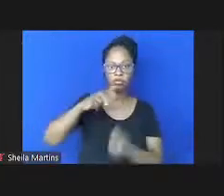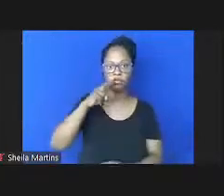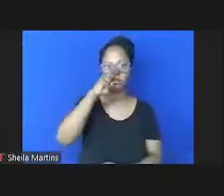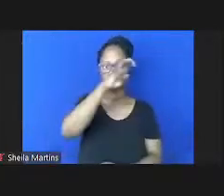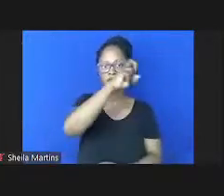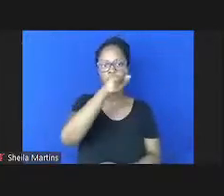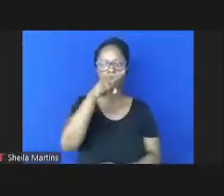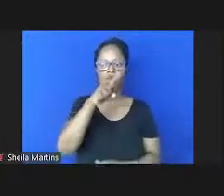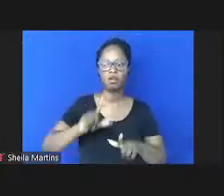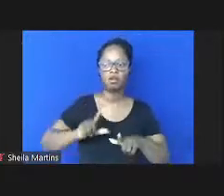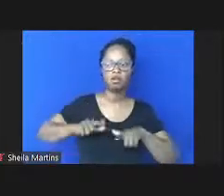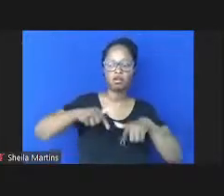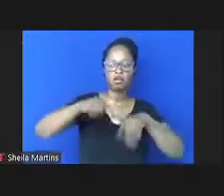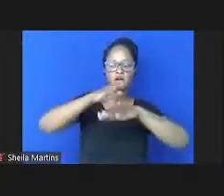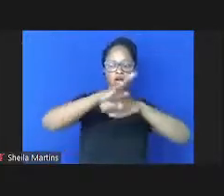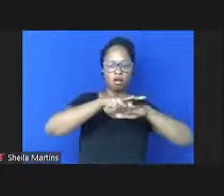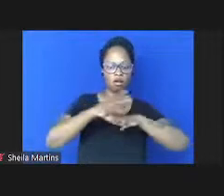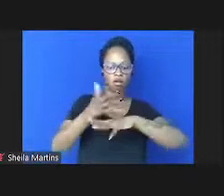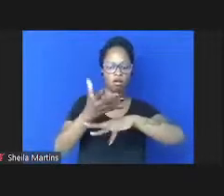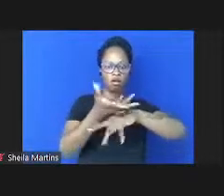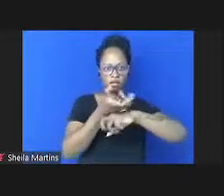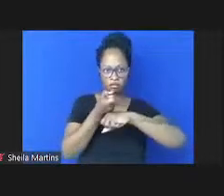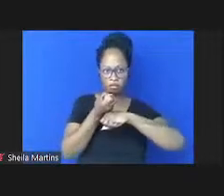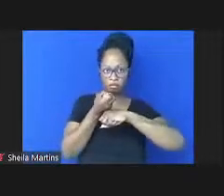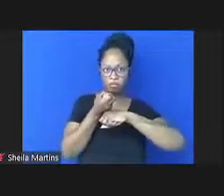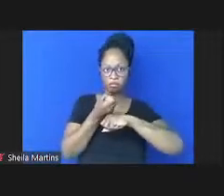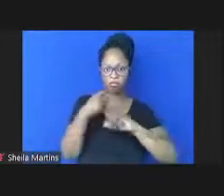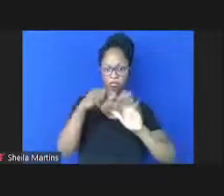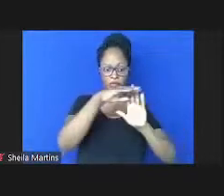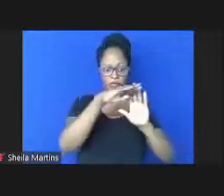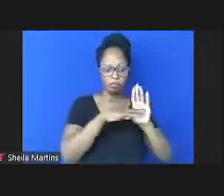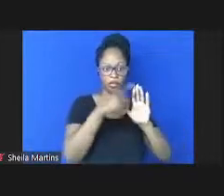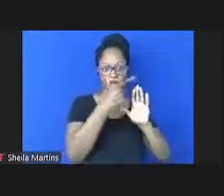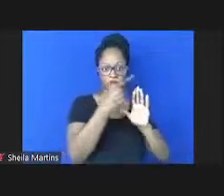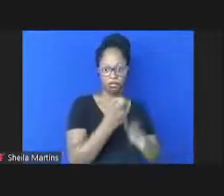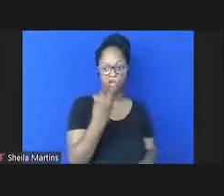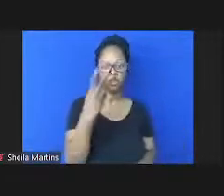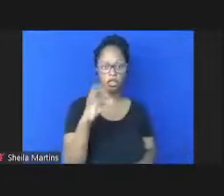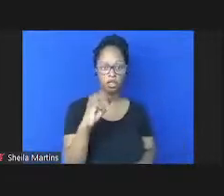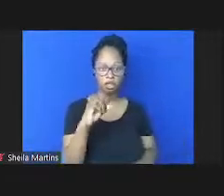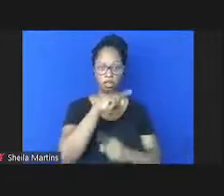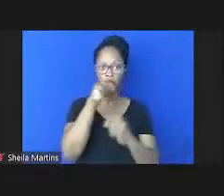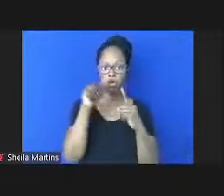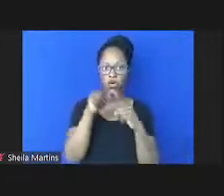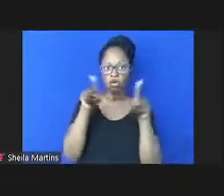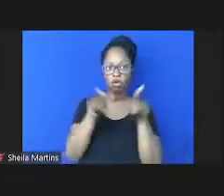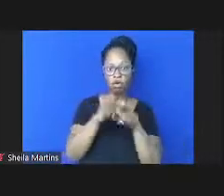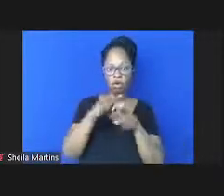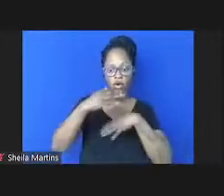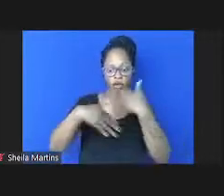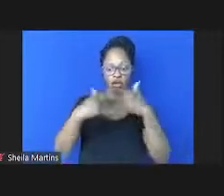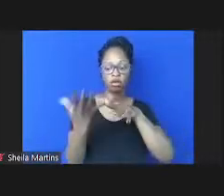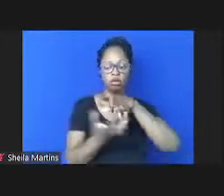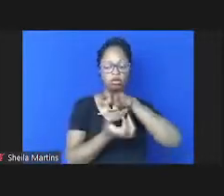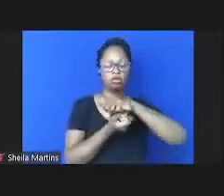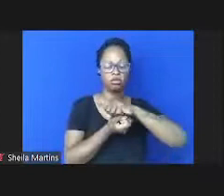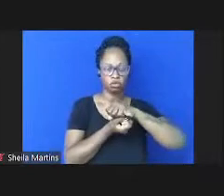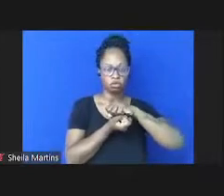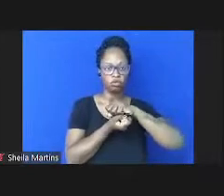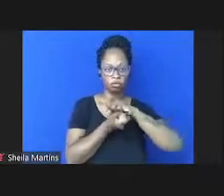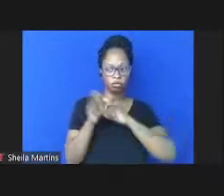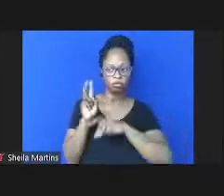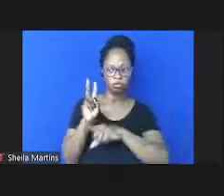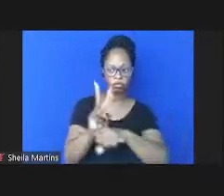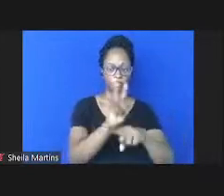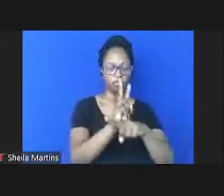intervenção interdisciplinares em torno da agenda 20-30 e dos objetivos de desenvolvimento sustentável para a proteção da